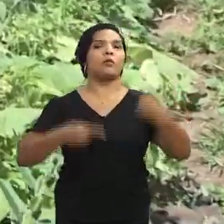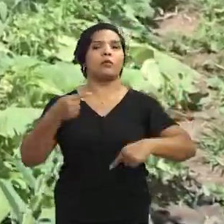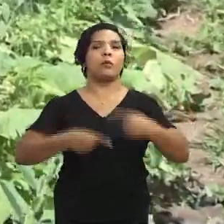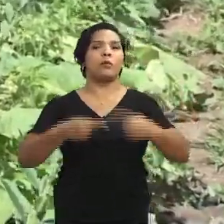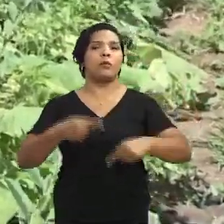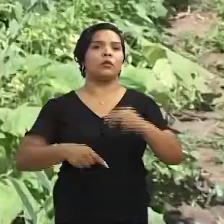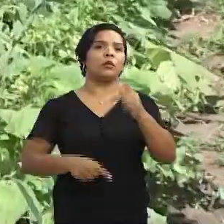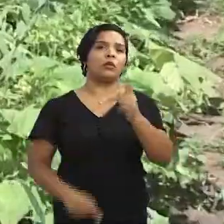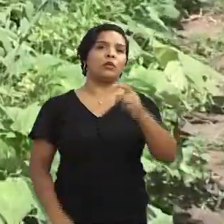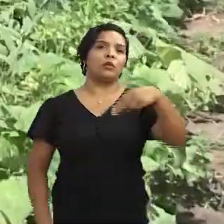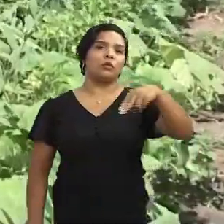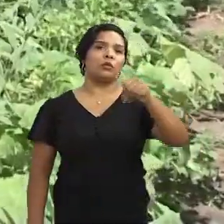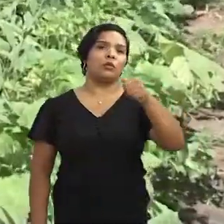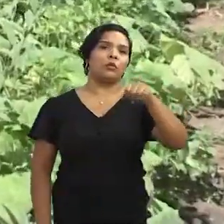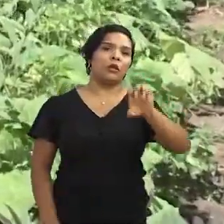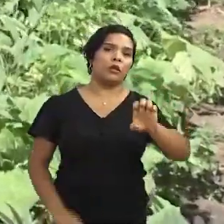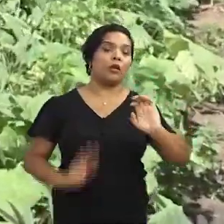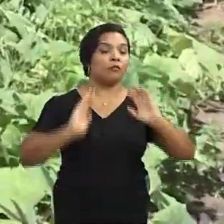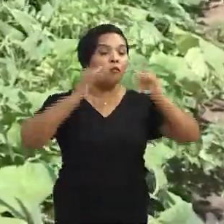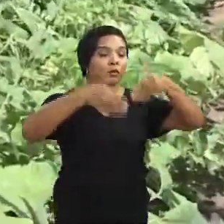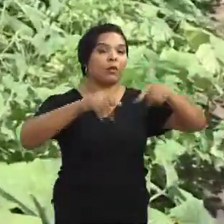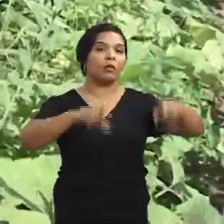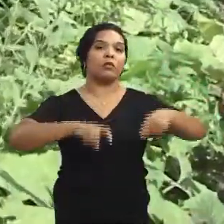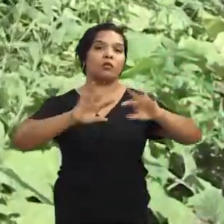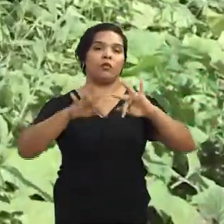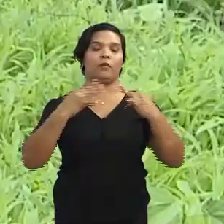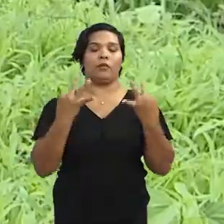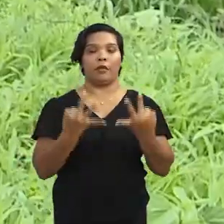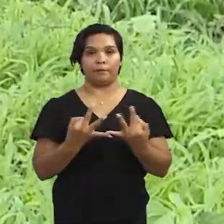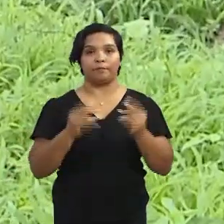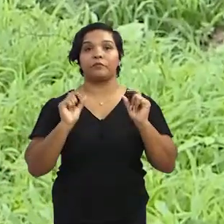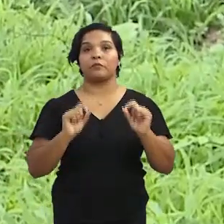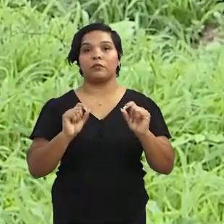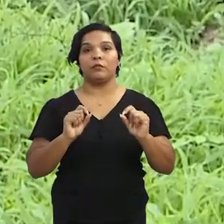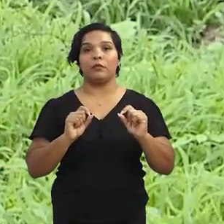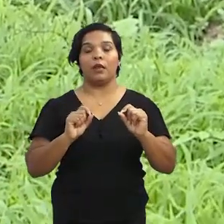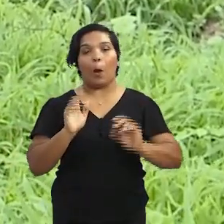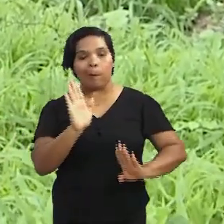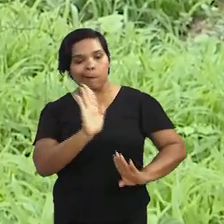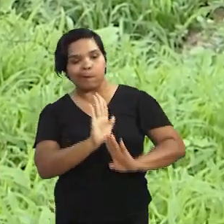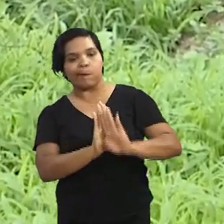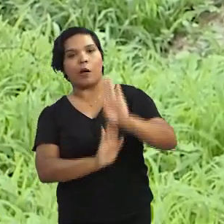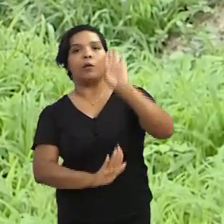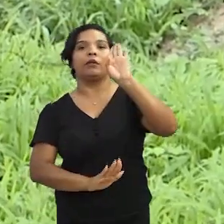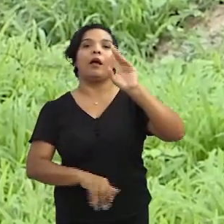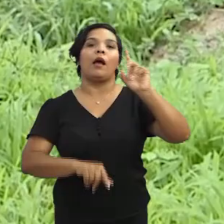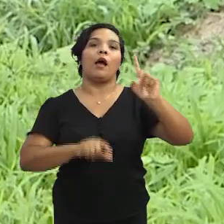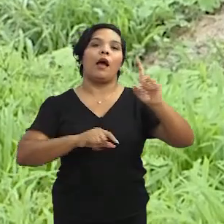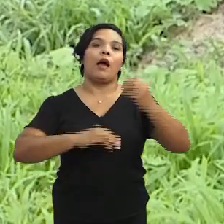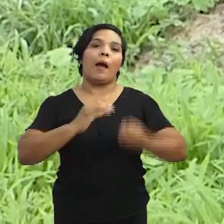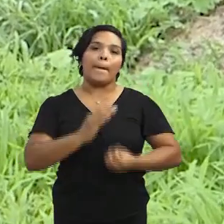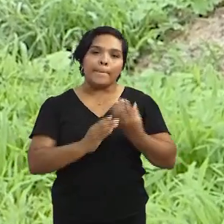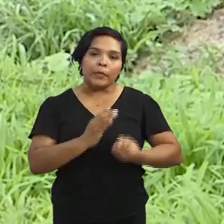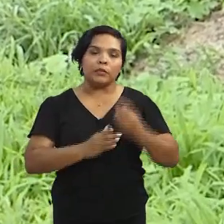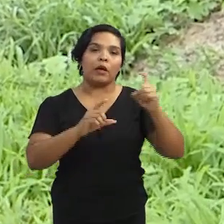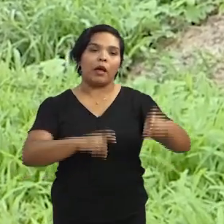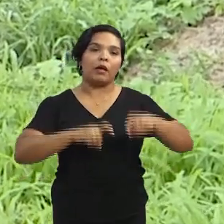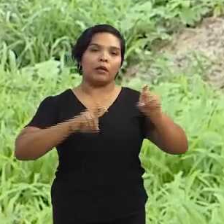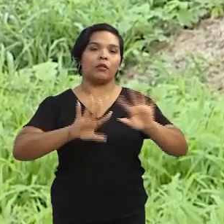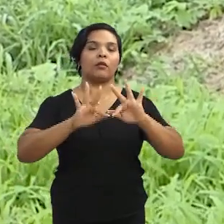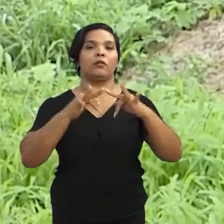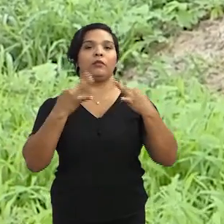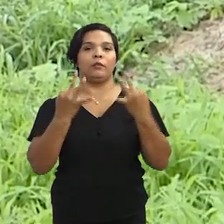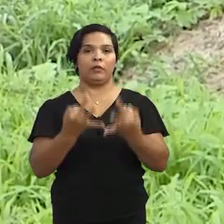dessa política do PNAE voltada ao agricultor familiar? Era aumentar a produção agrícola desse